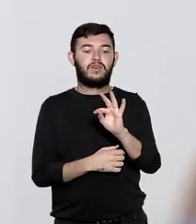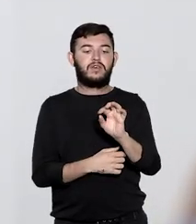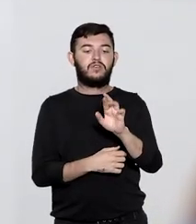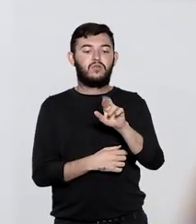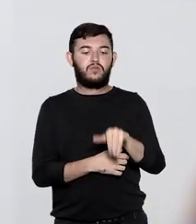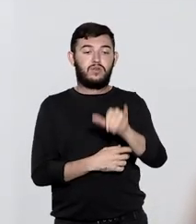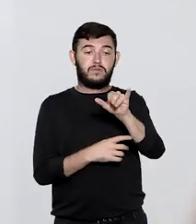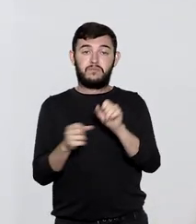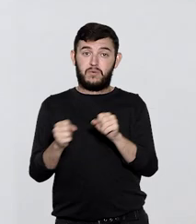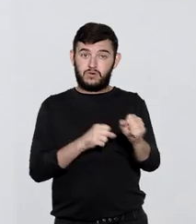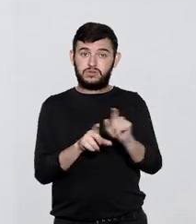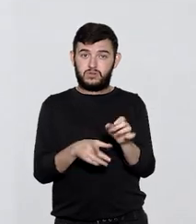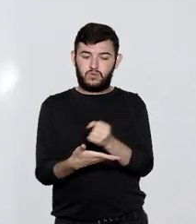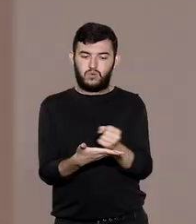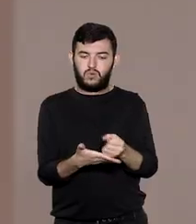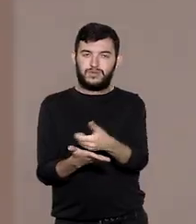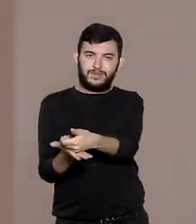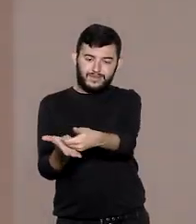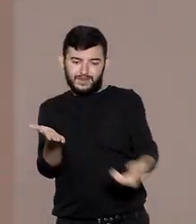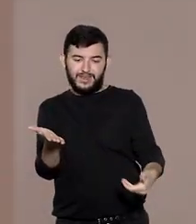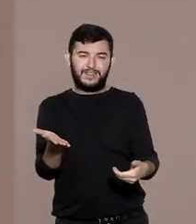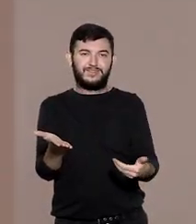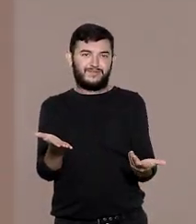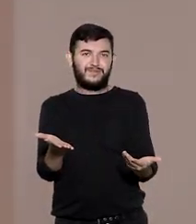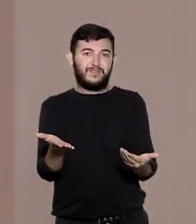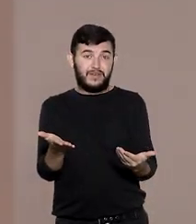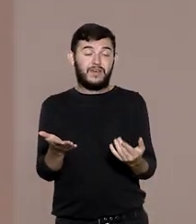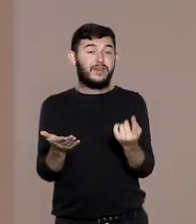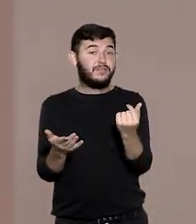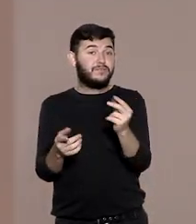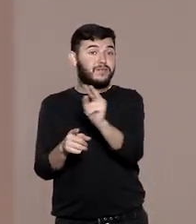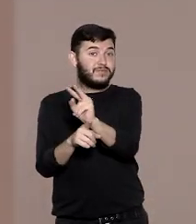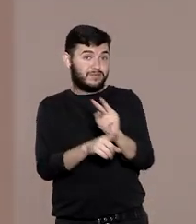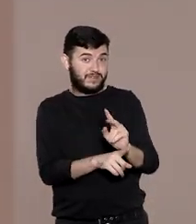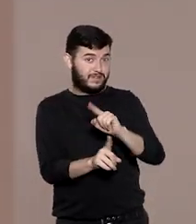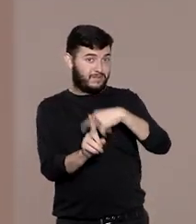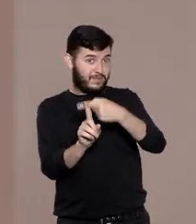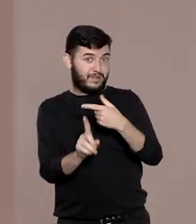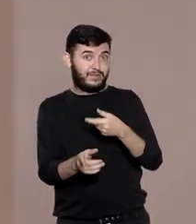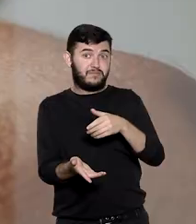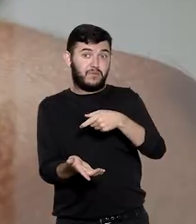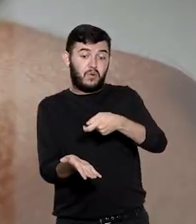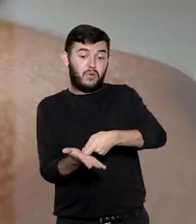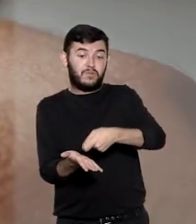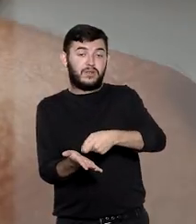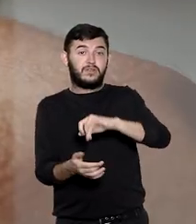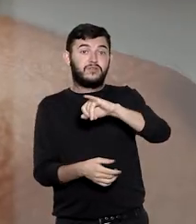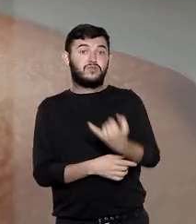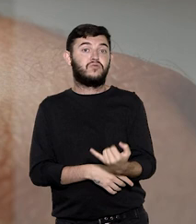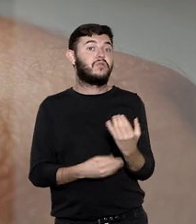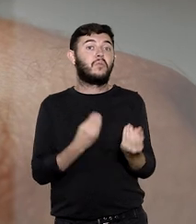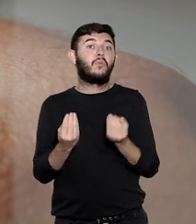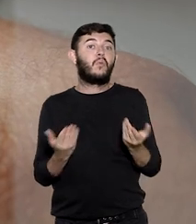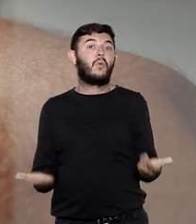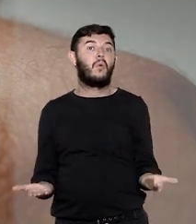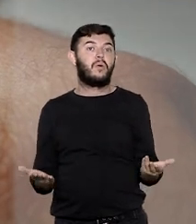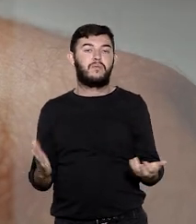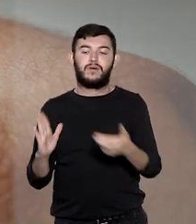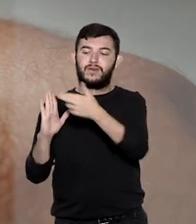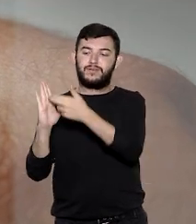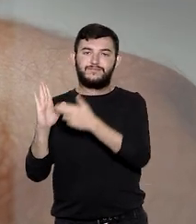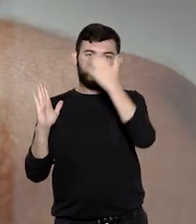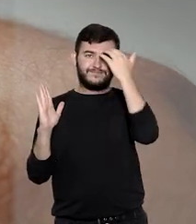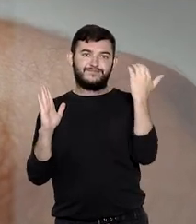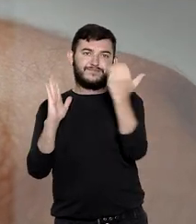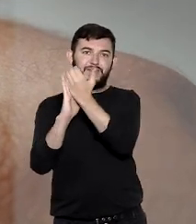contrato de mútuo feneratício, ou seja, o empréstimo de dinheiro com cobrança de juros. Para isso, basta respeitar as